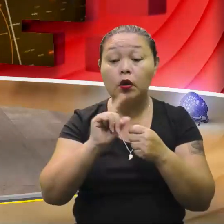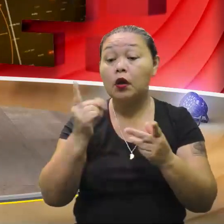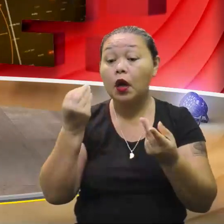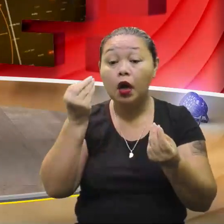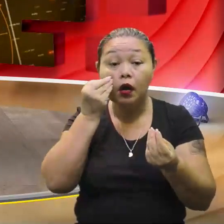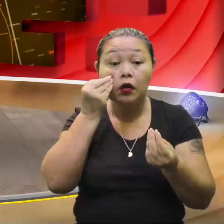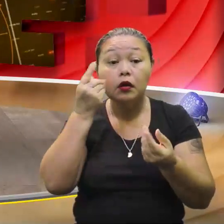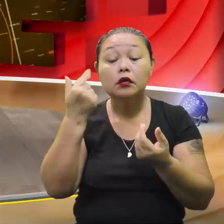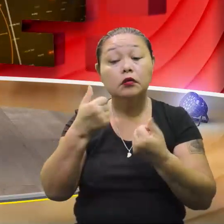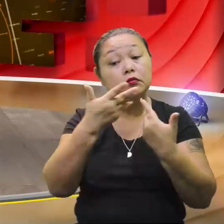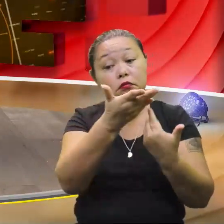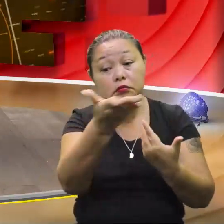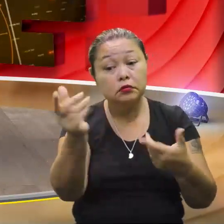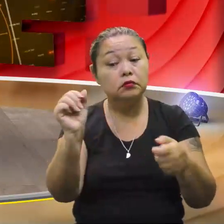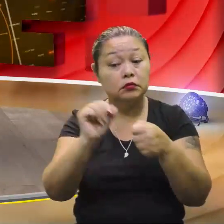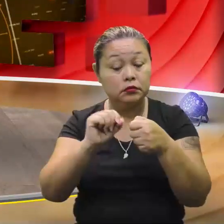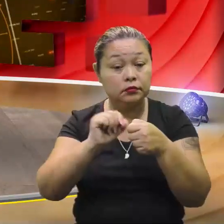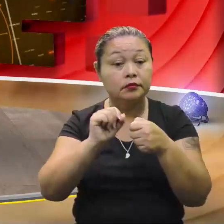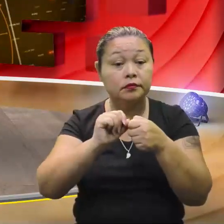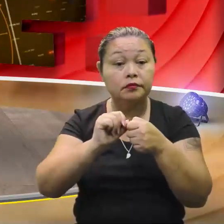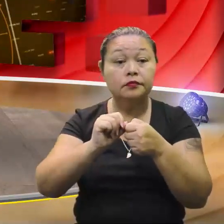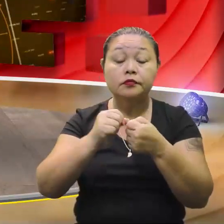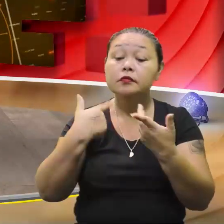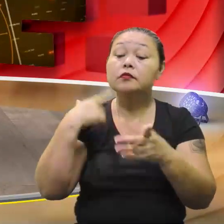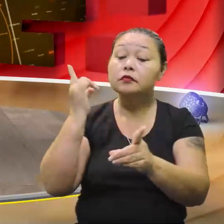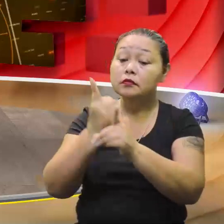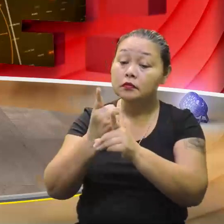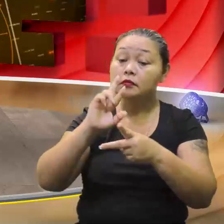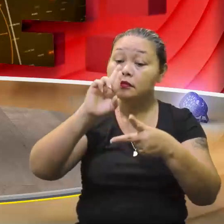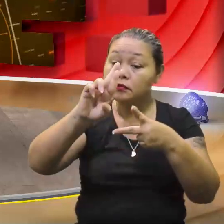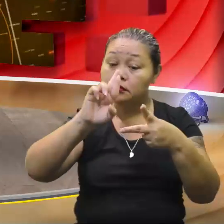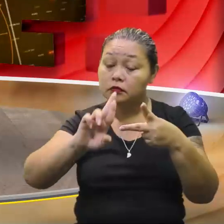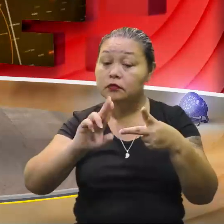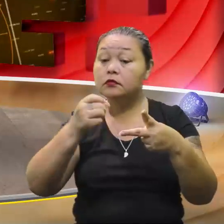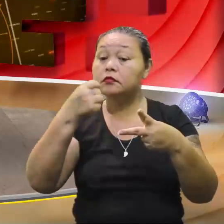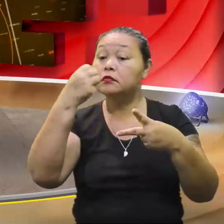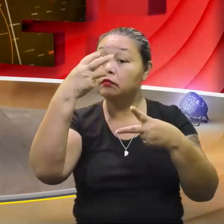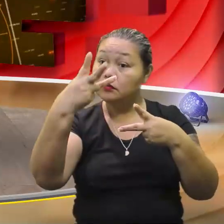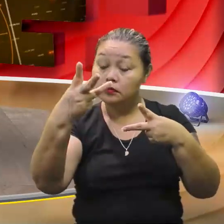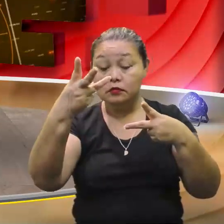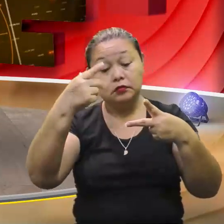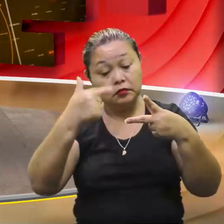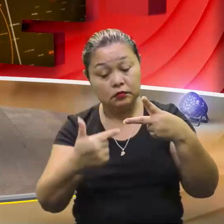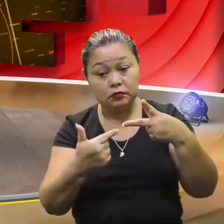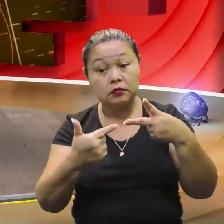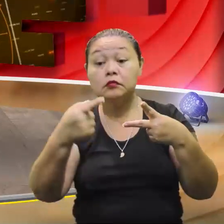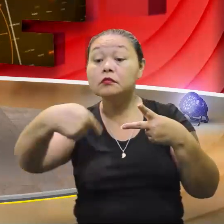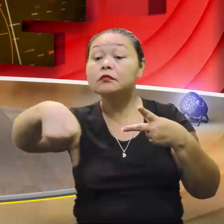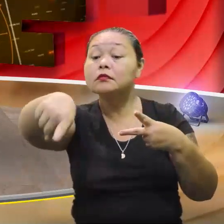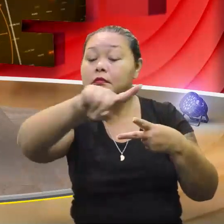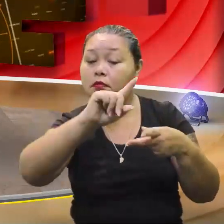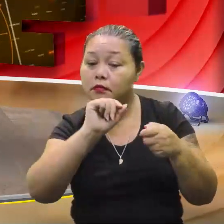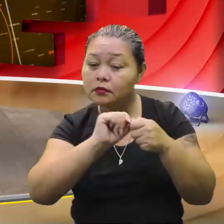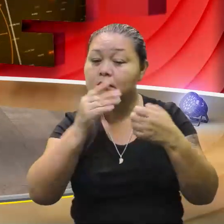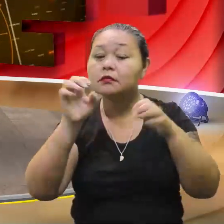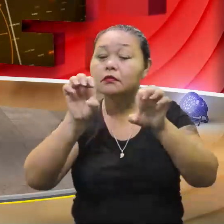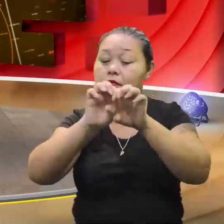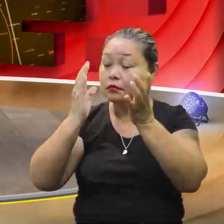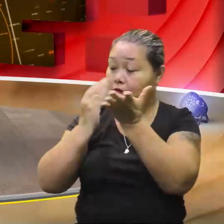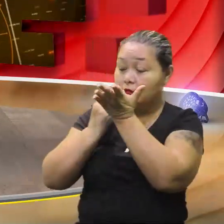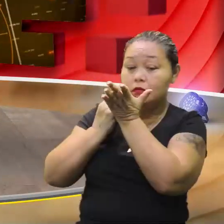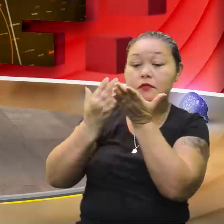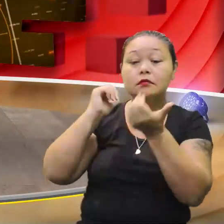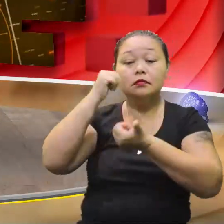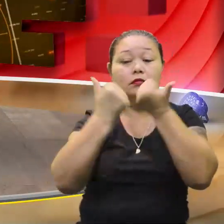real, porque essa a gente quer deixar para vocês. Então, a gente achou as raízes, né? 3 e 2. 3 e Então, agora vocês vão lá na equação inicial,